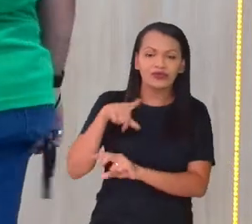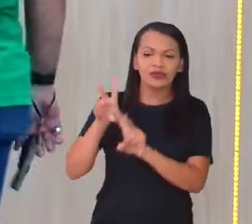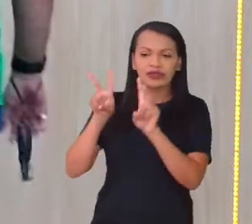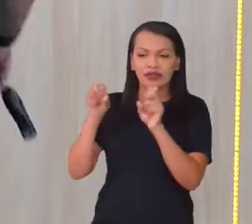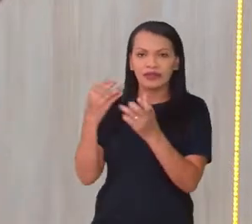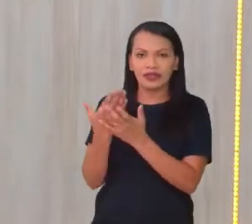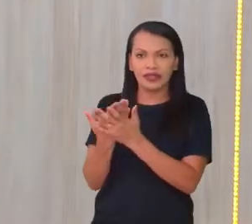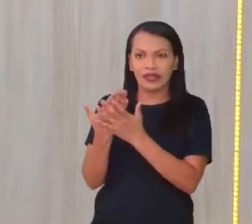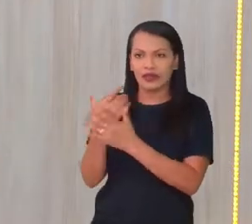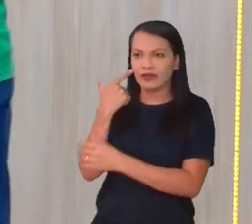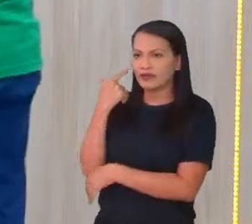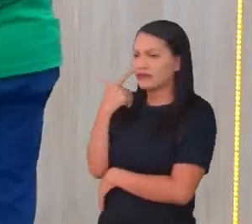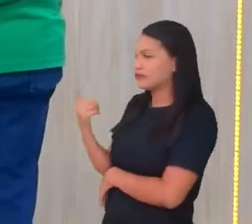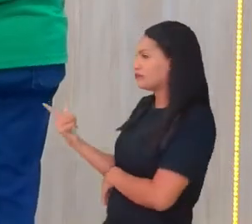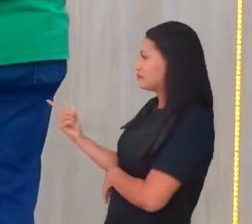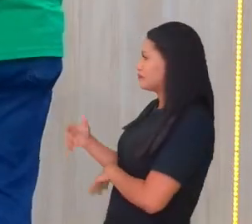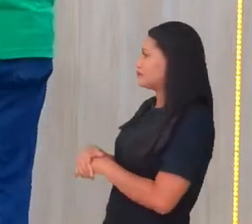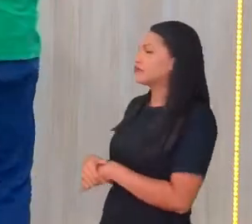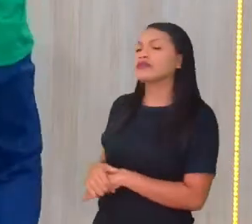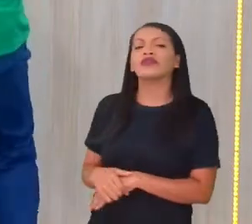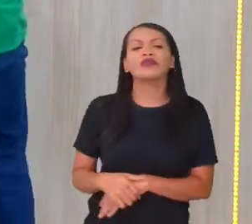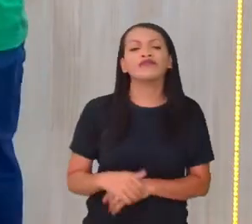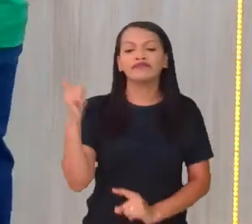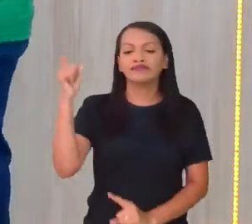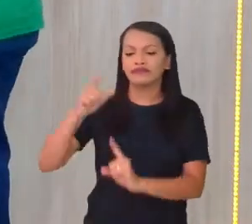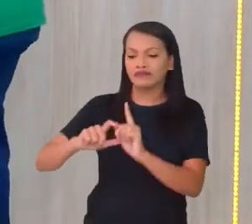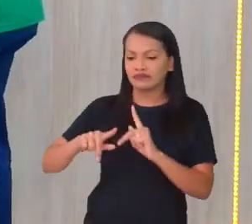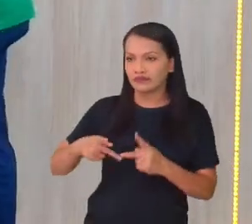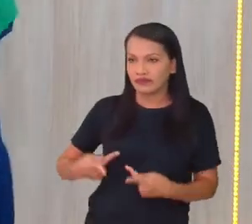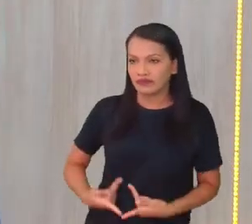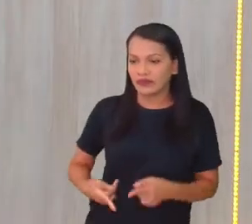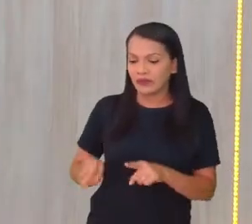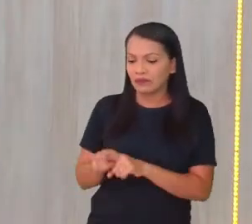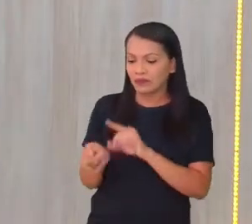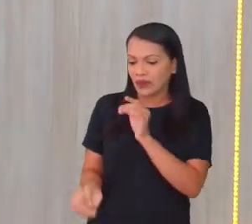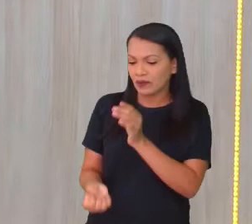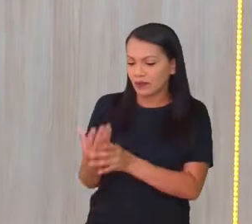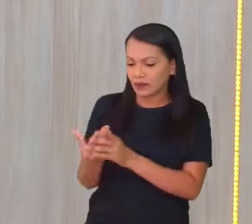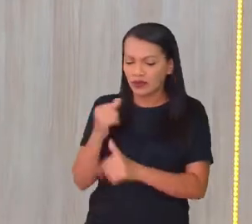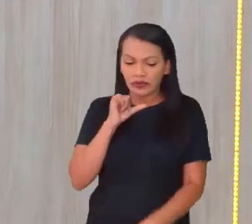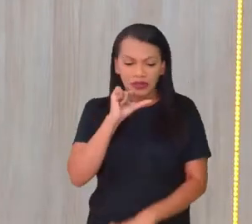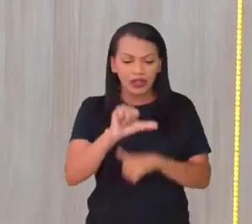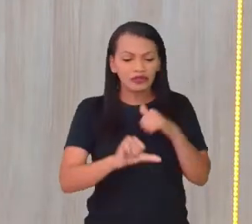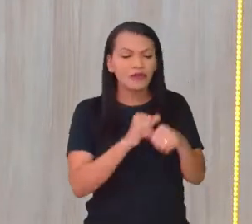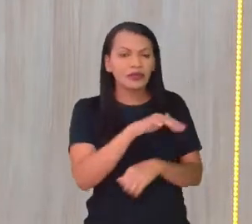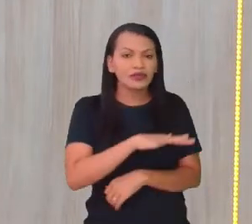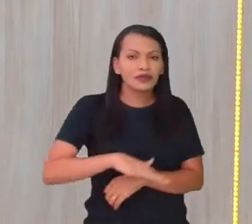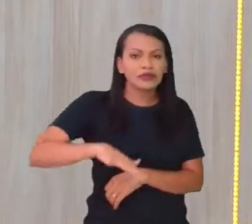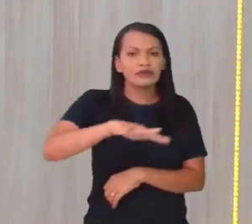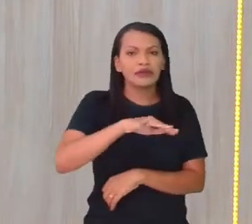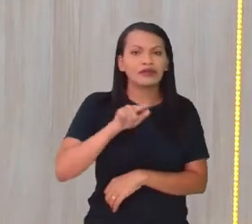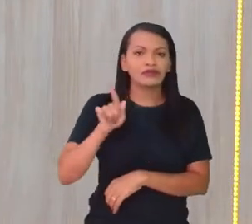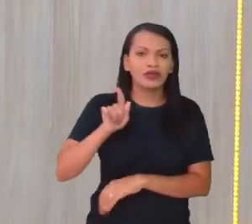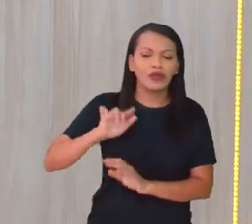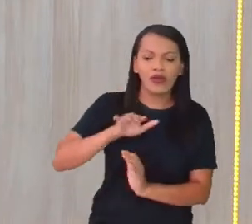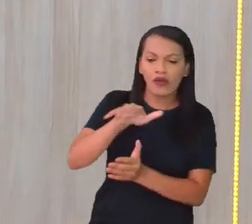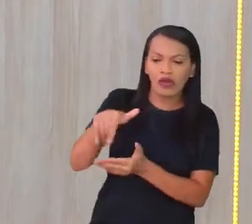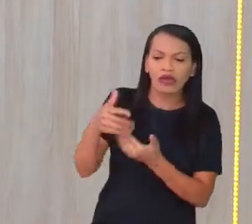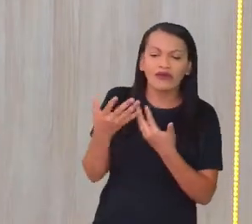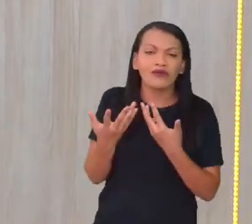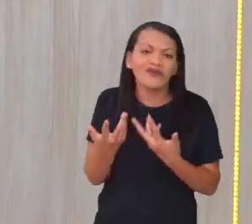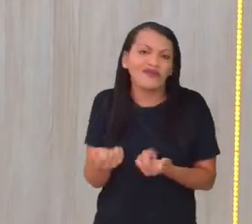aula, porque olha aí, O ser humano como produtor e transformador do espaço geográfico. Então,